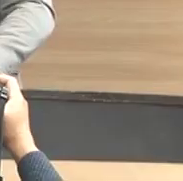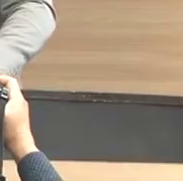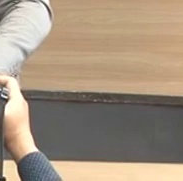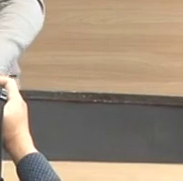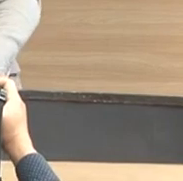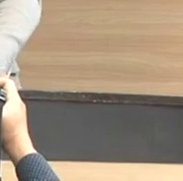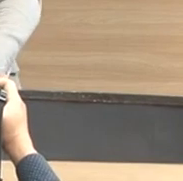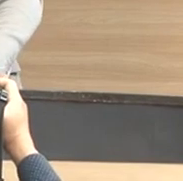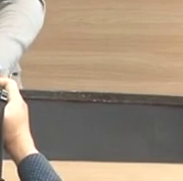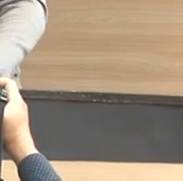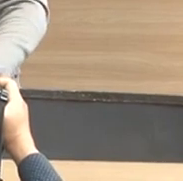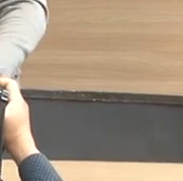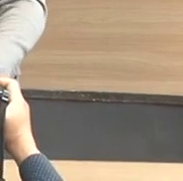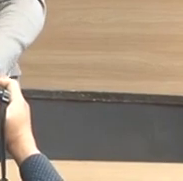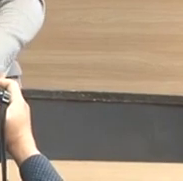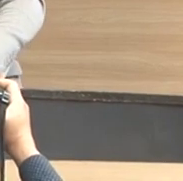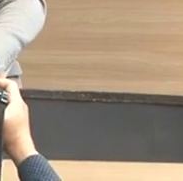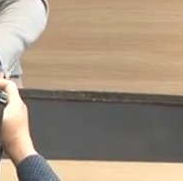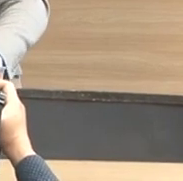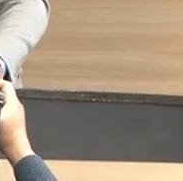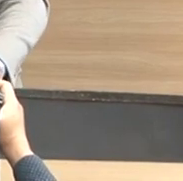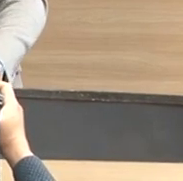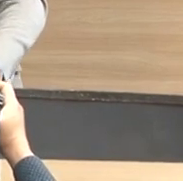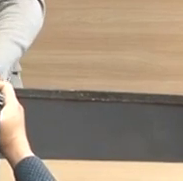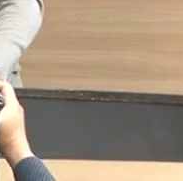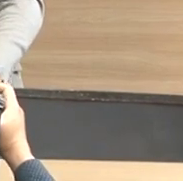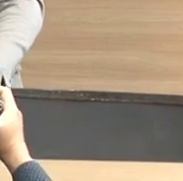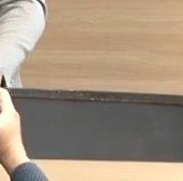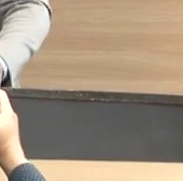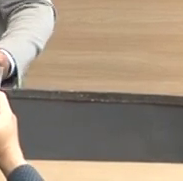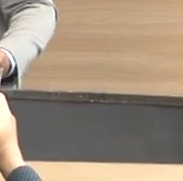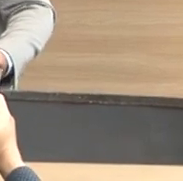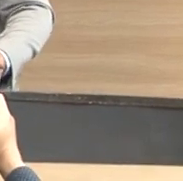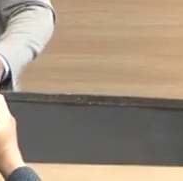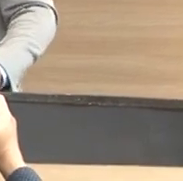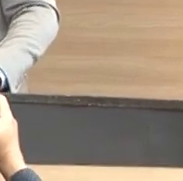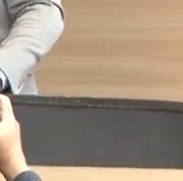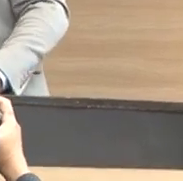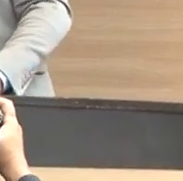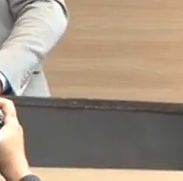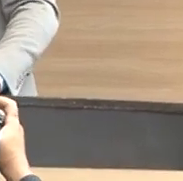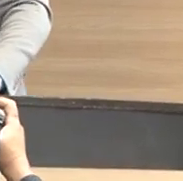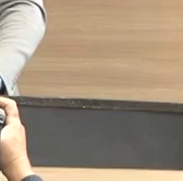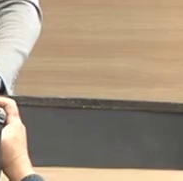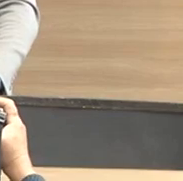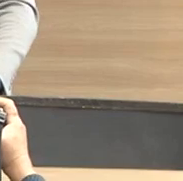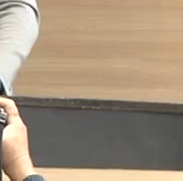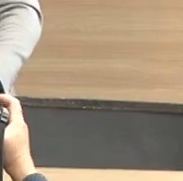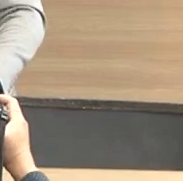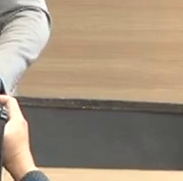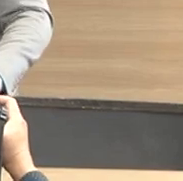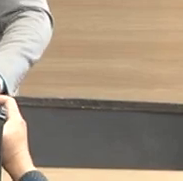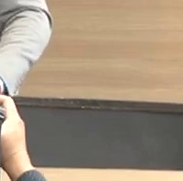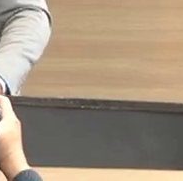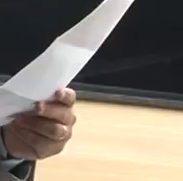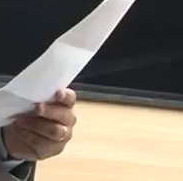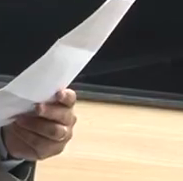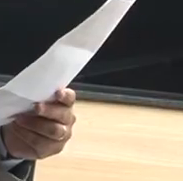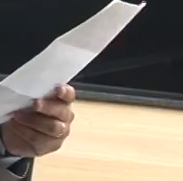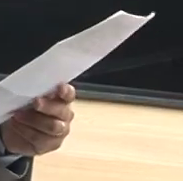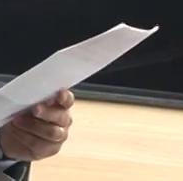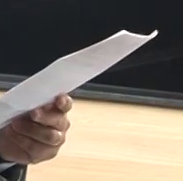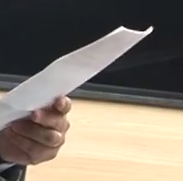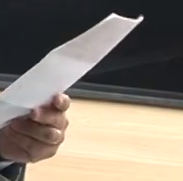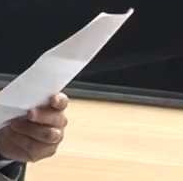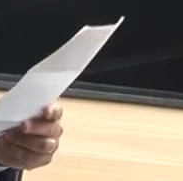O pedido de instalação de uma passarela para a travessia de pedestres no quilômetro 60 da BR-101 no bairro da Guabiraba foi